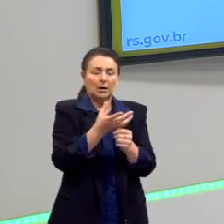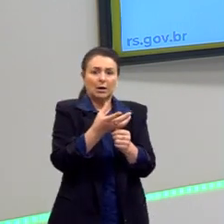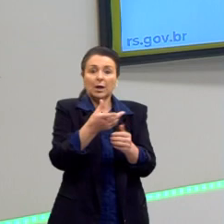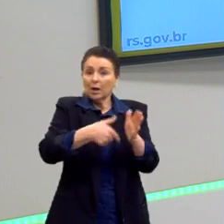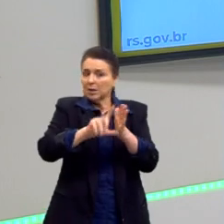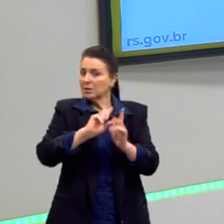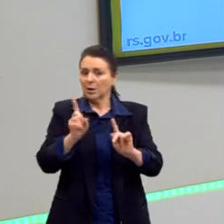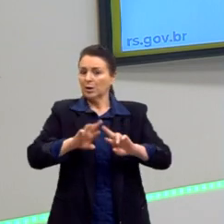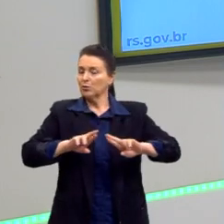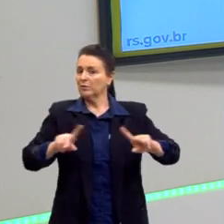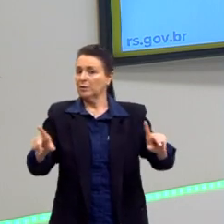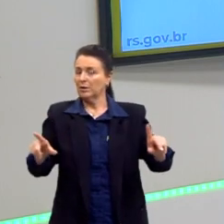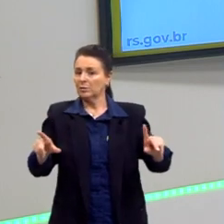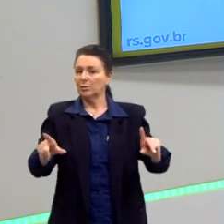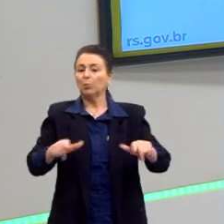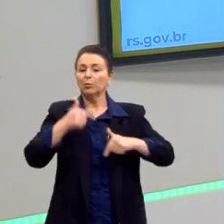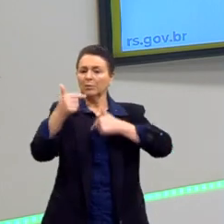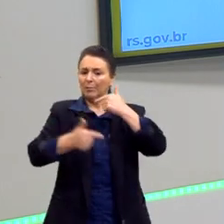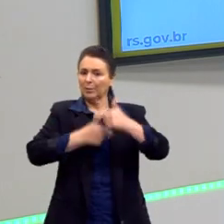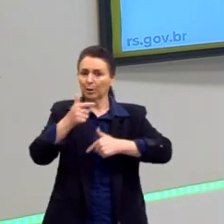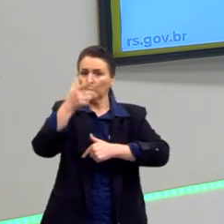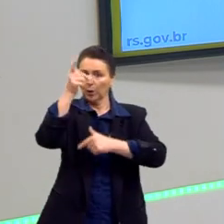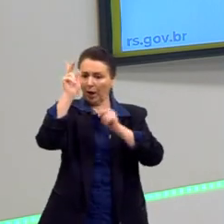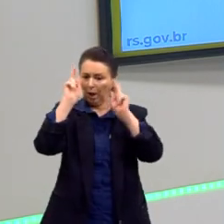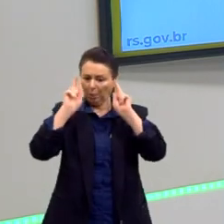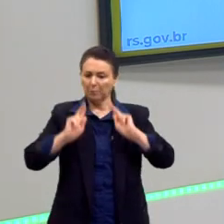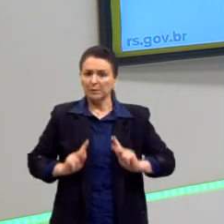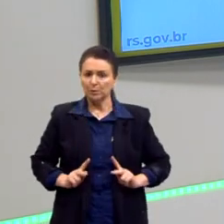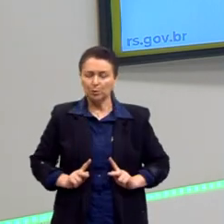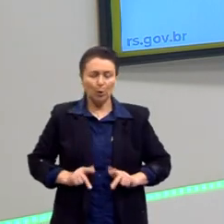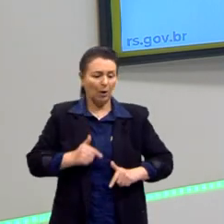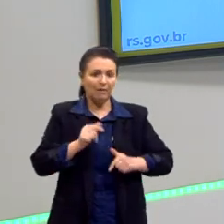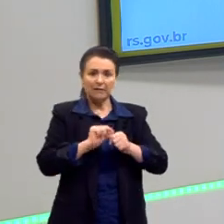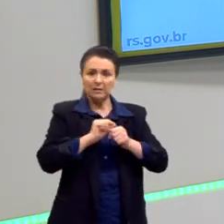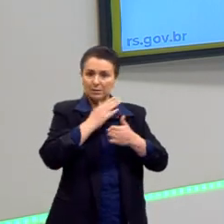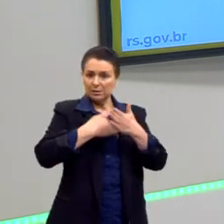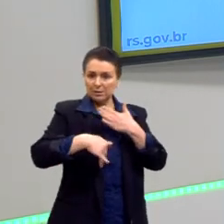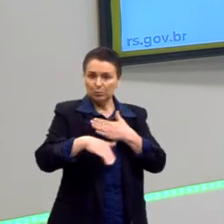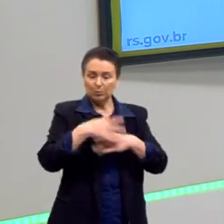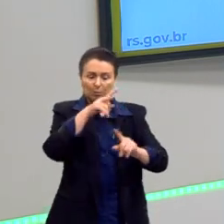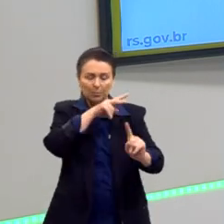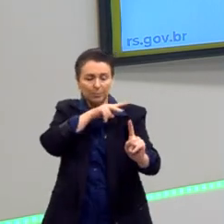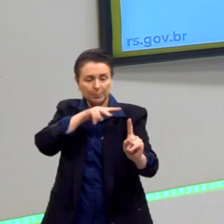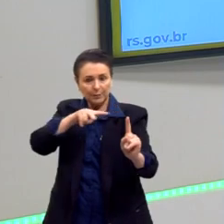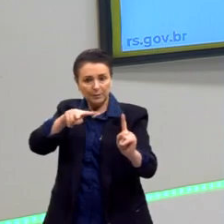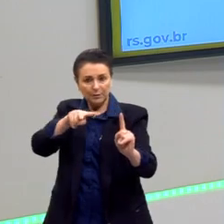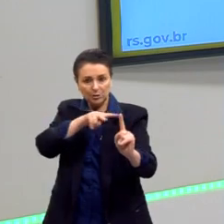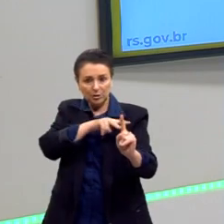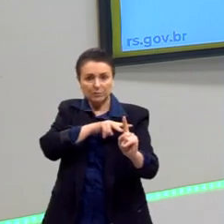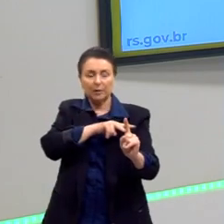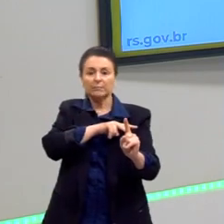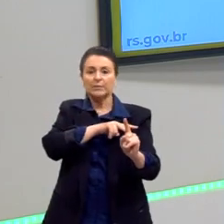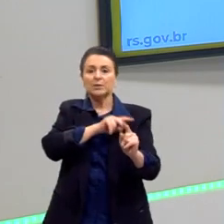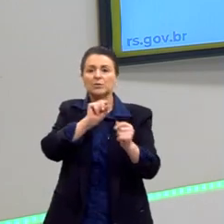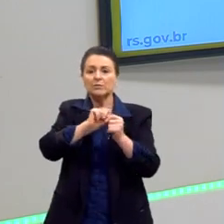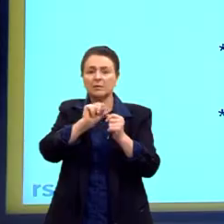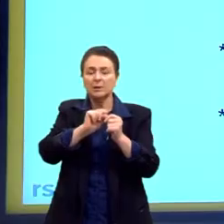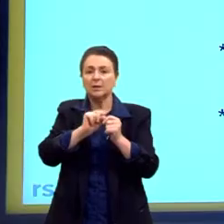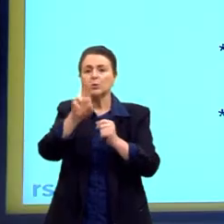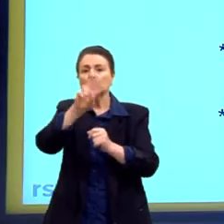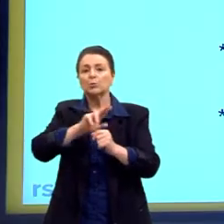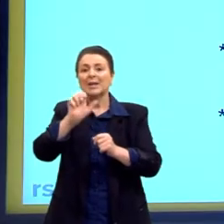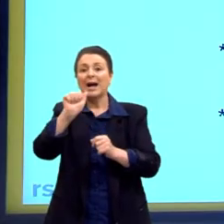Um trabalhador polivalente. E aí, é nessa perspectiva também, dessa polivalência, dessa automação,